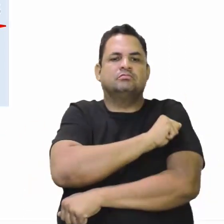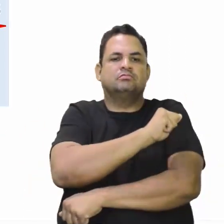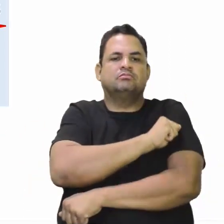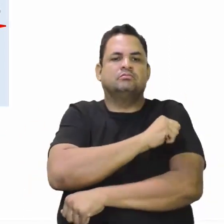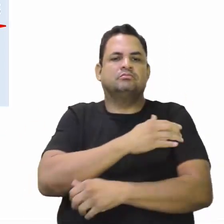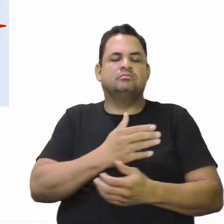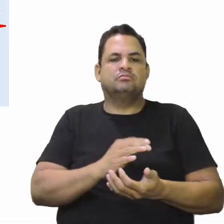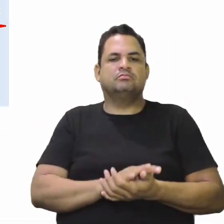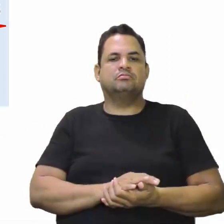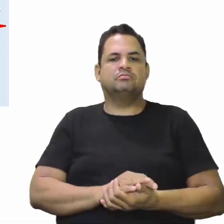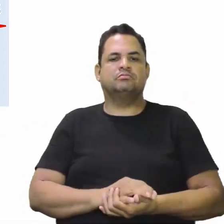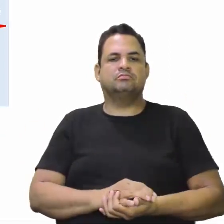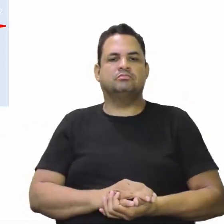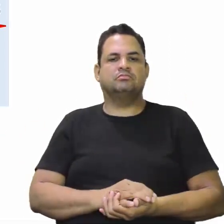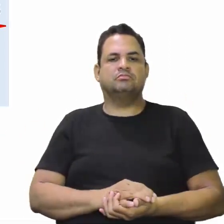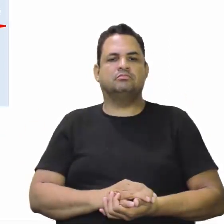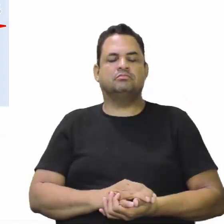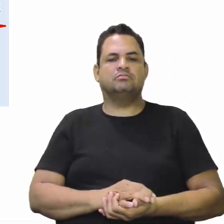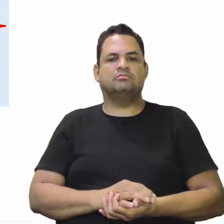Vem aqui comigo.